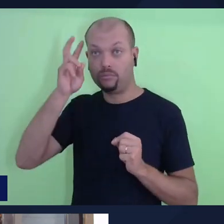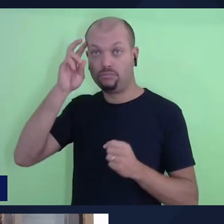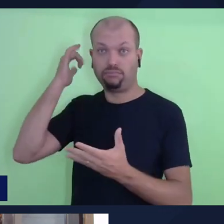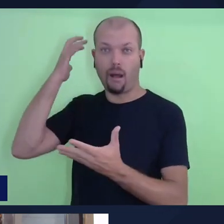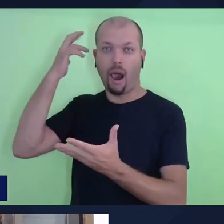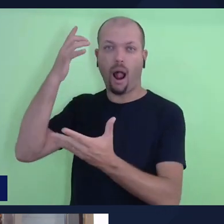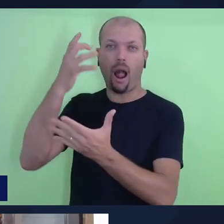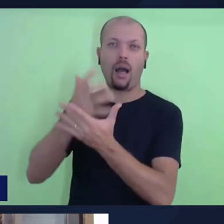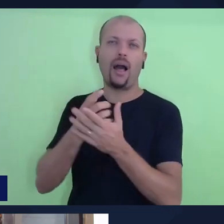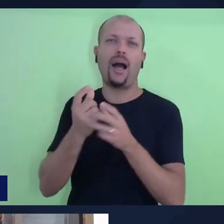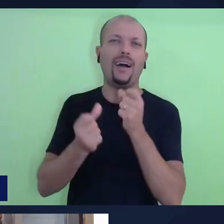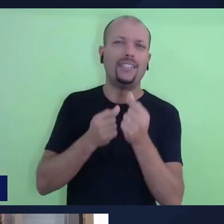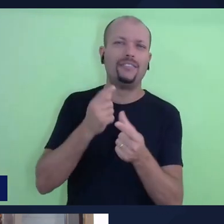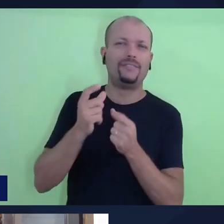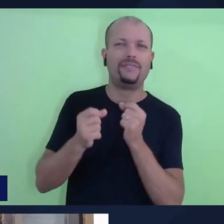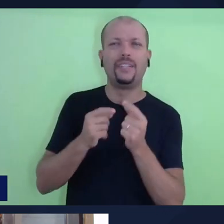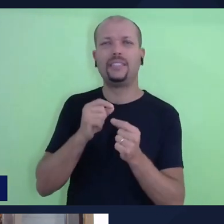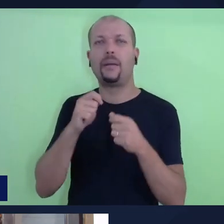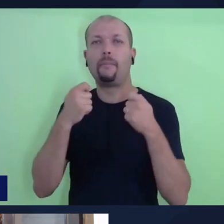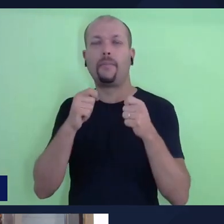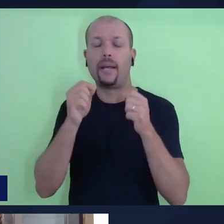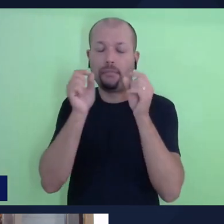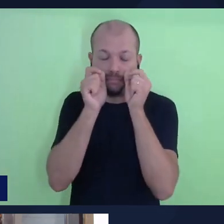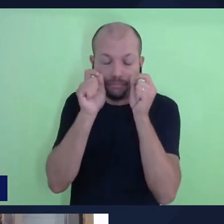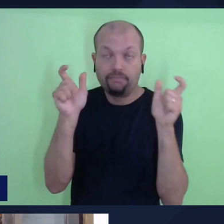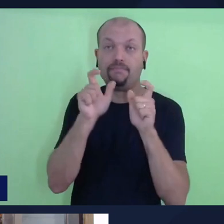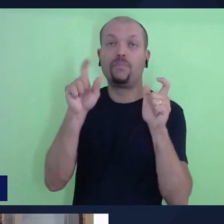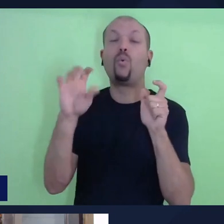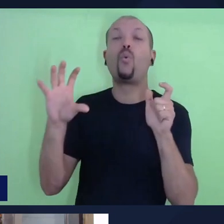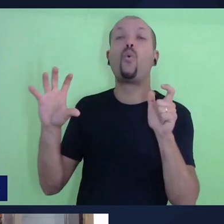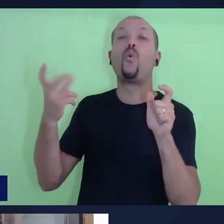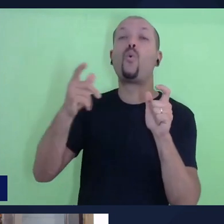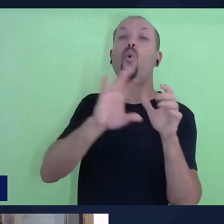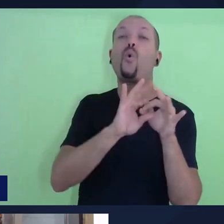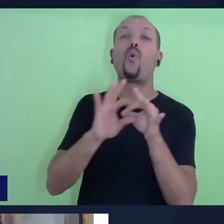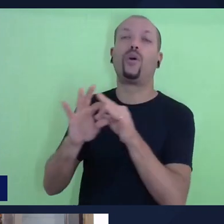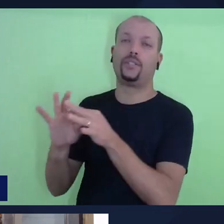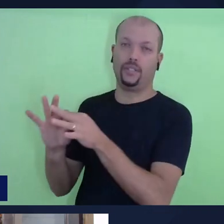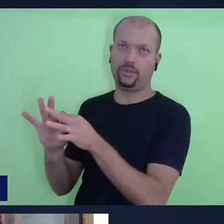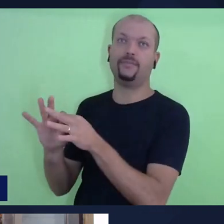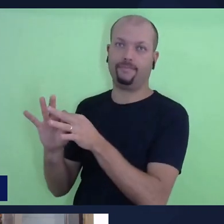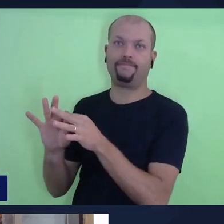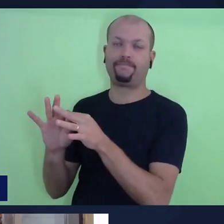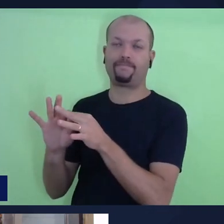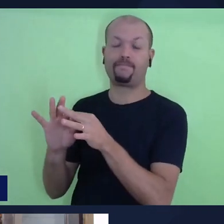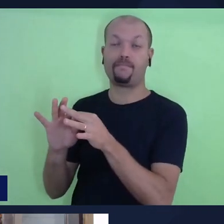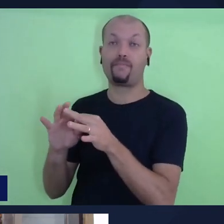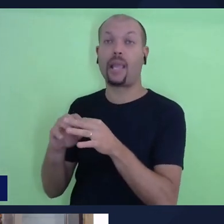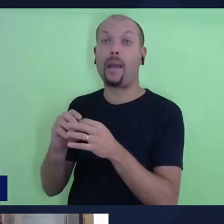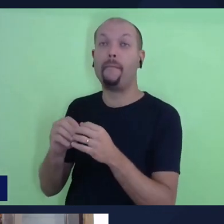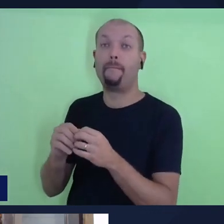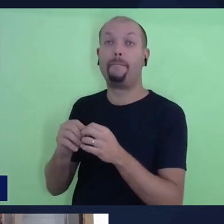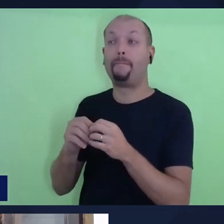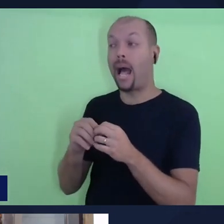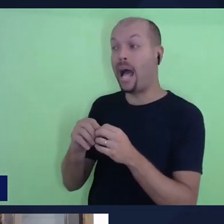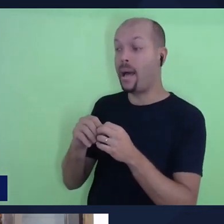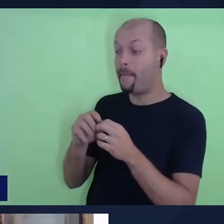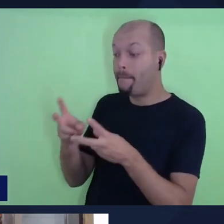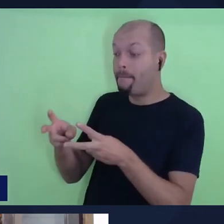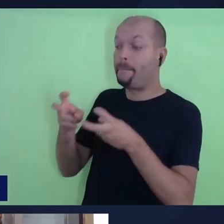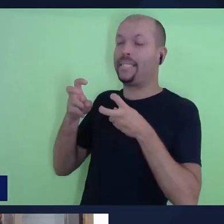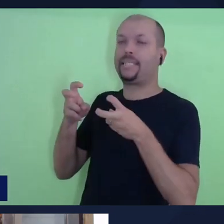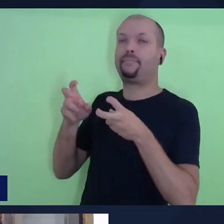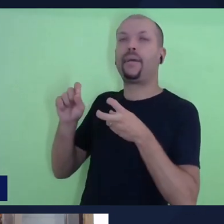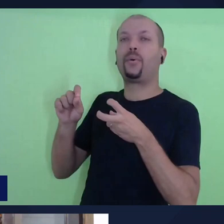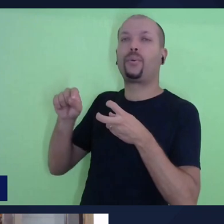a precisa estar um pouco mais atento ao que está acontecendo na narrativa, pra extrair as lições que podem ser extraídas